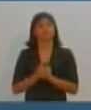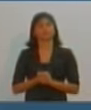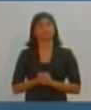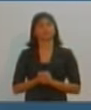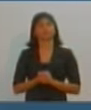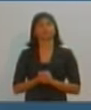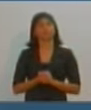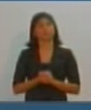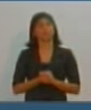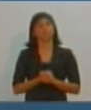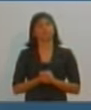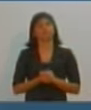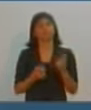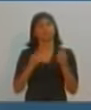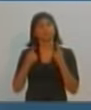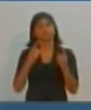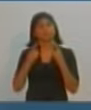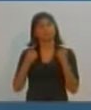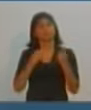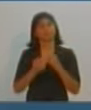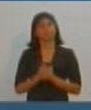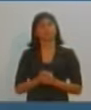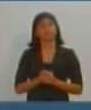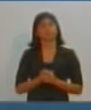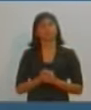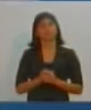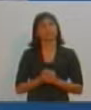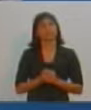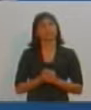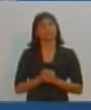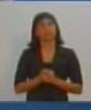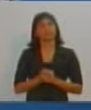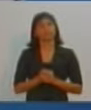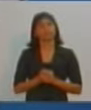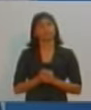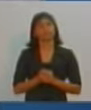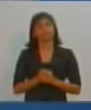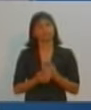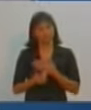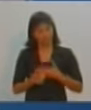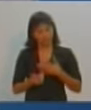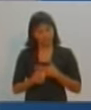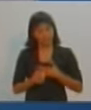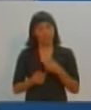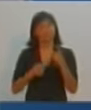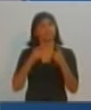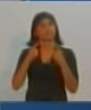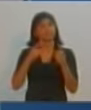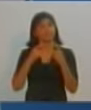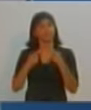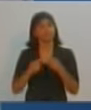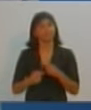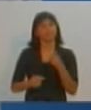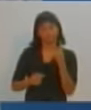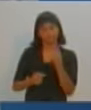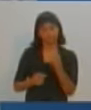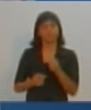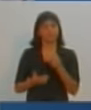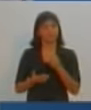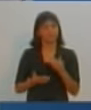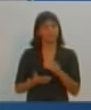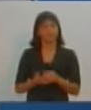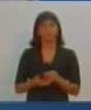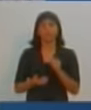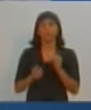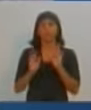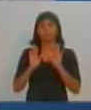prefeita. Candidato, é seu tempo. Obrigada. Dodô, 30 segundos. Gostaria de dizer mais uma vez para a população de Prudente. Muito cuidado na hora de votar.